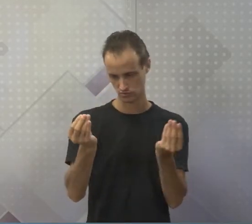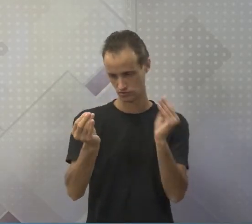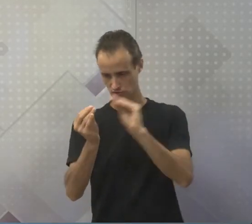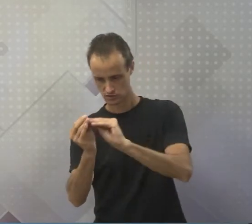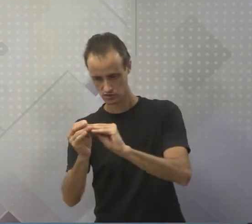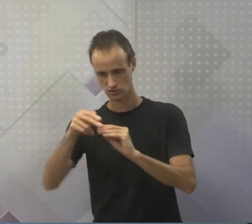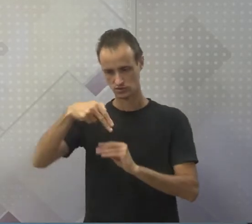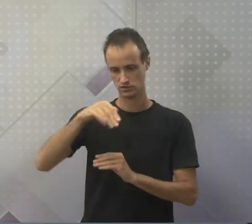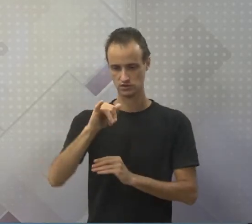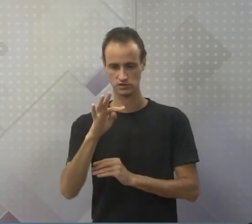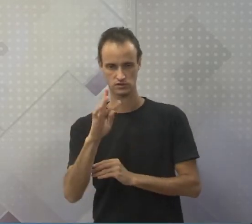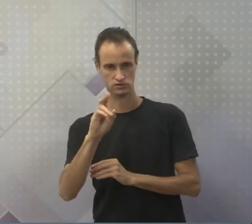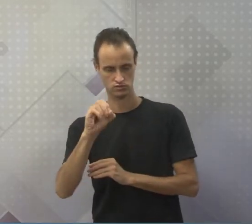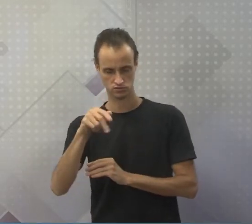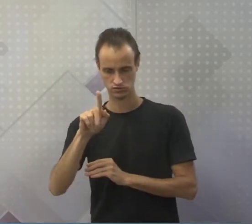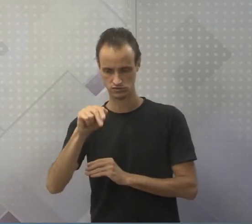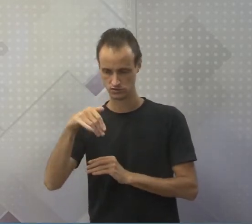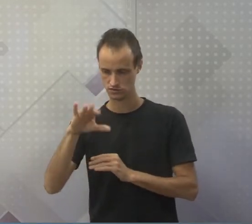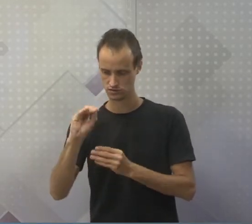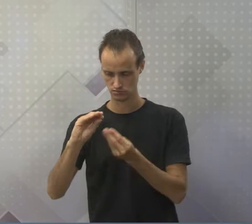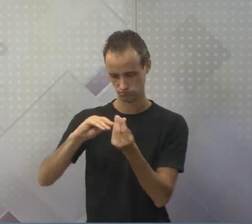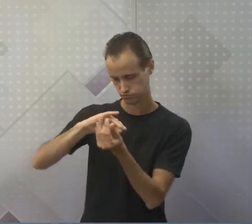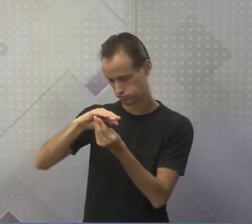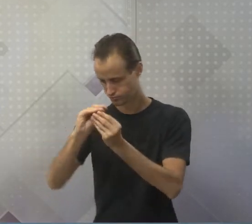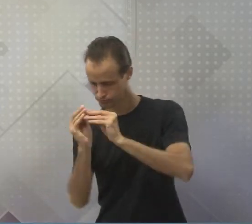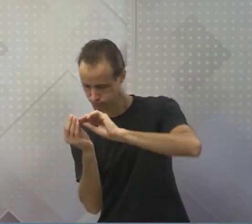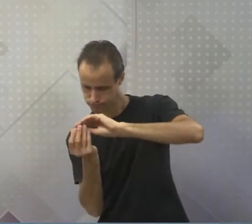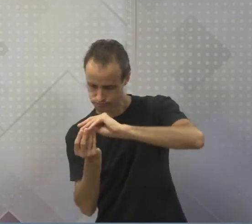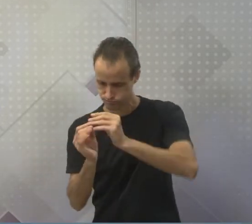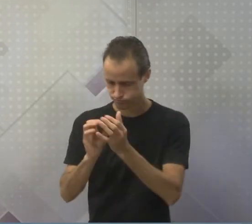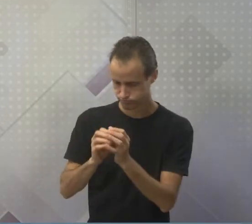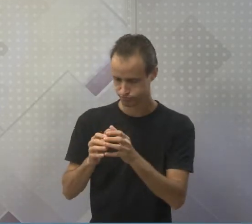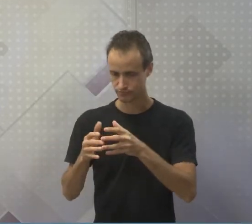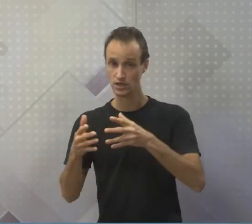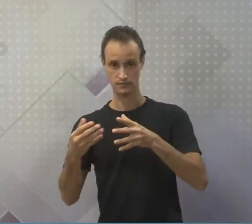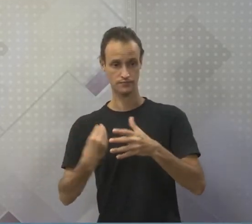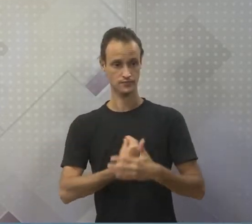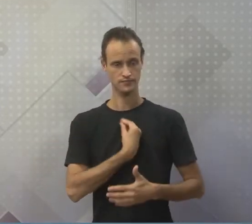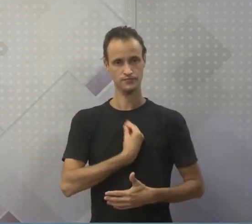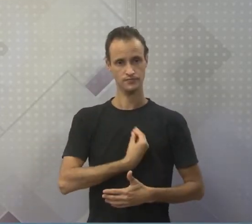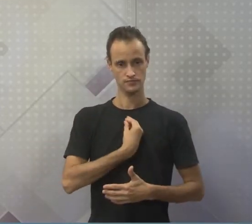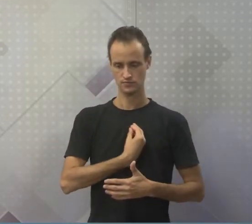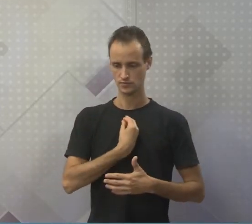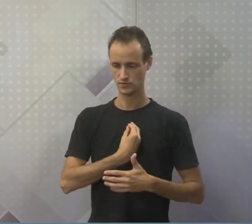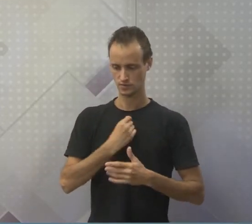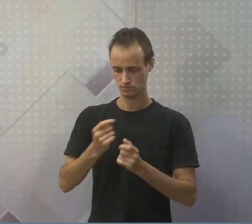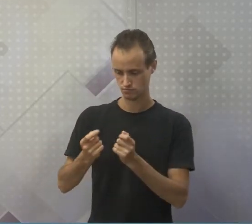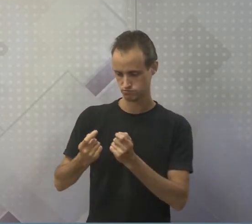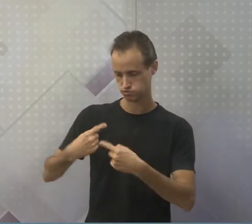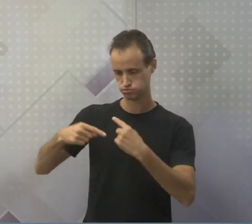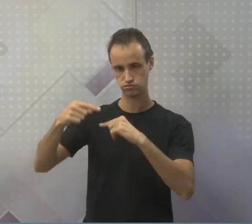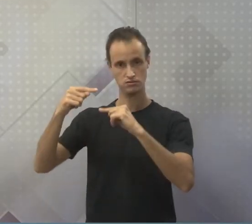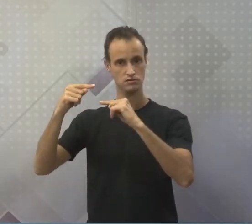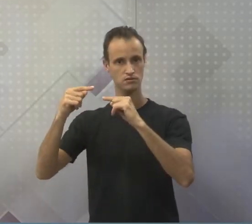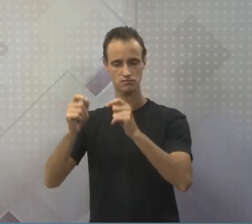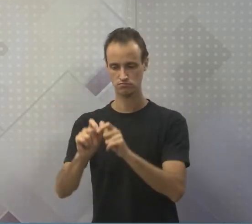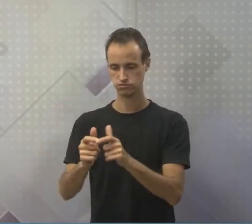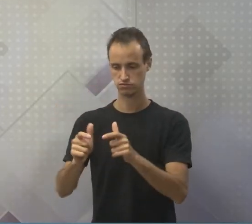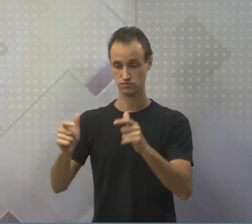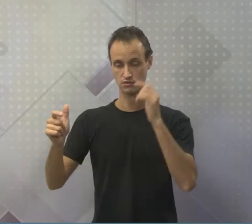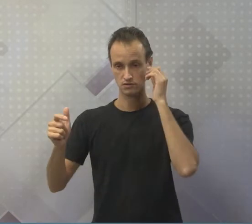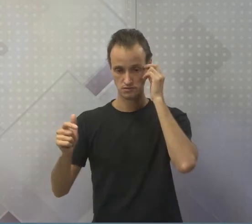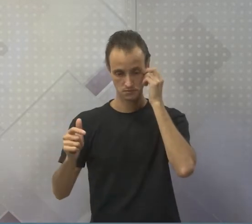eu já tenho aminoácidos, eu já tenho os ácidos nucleicos. E aí a vida pode correr célere, trazendo